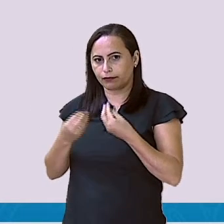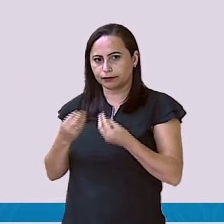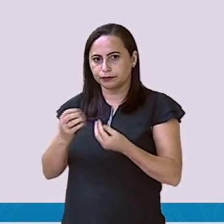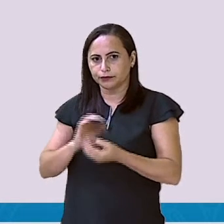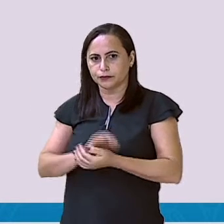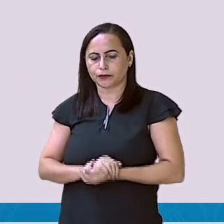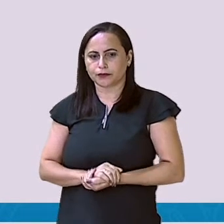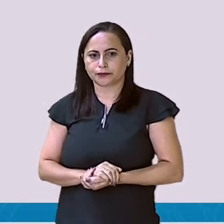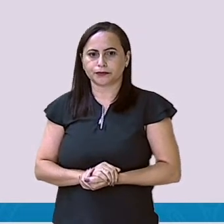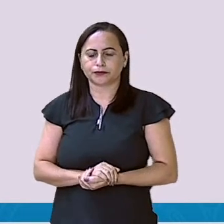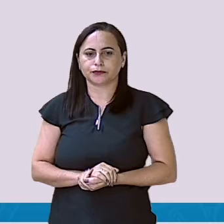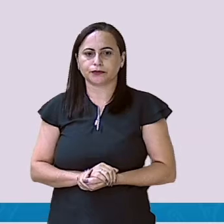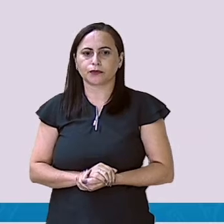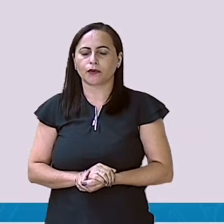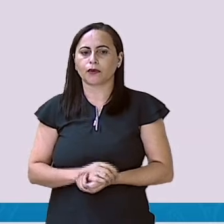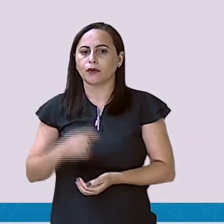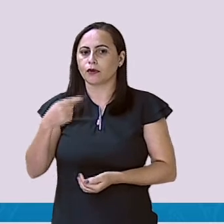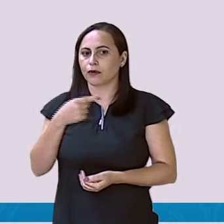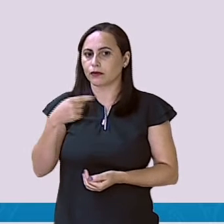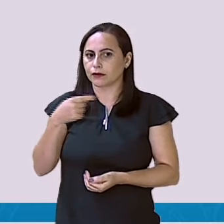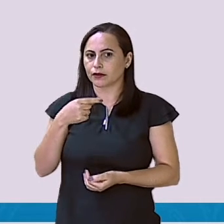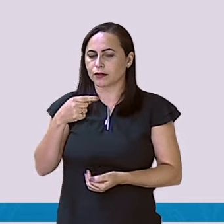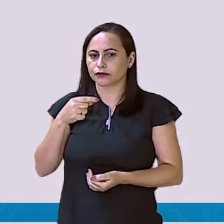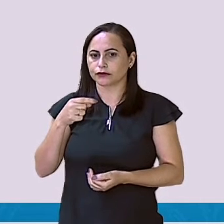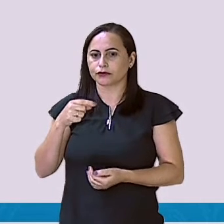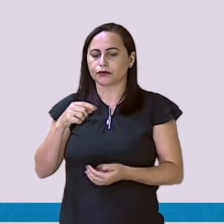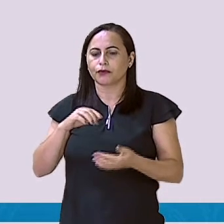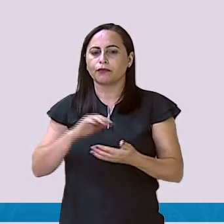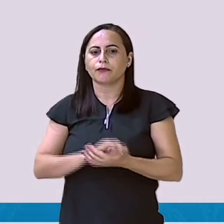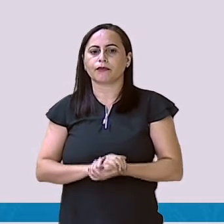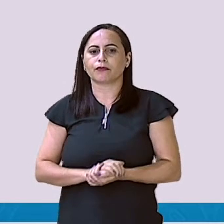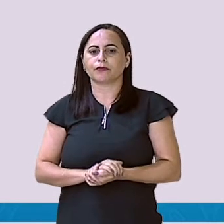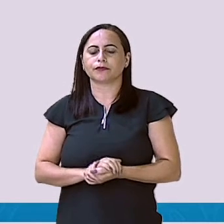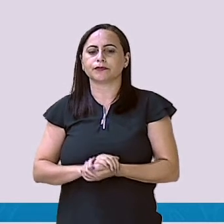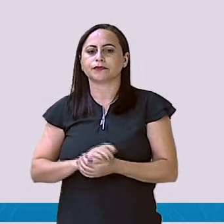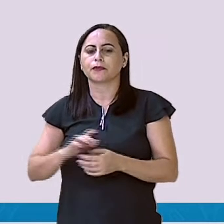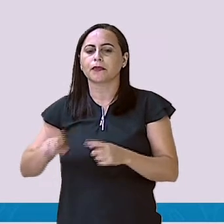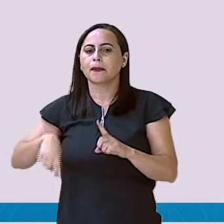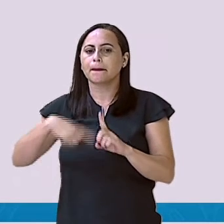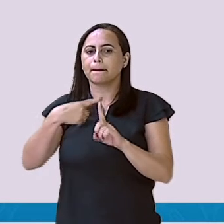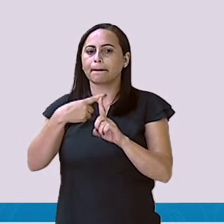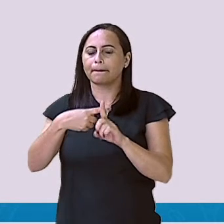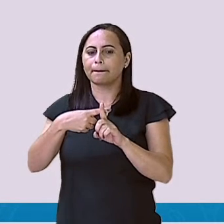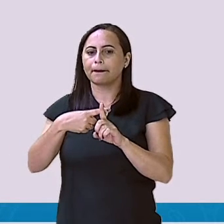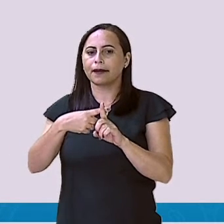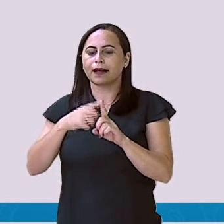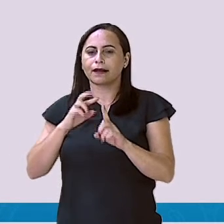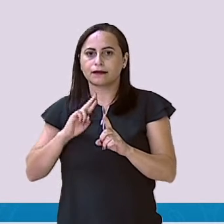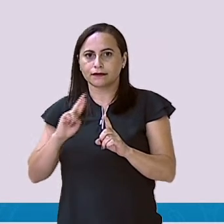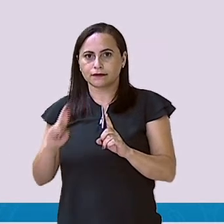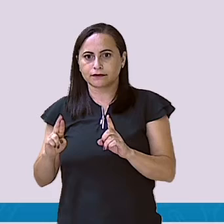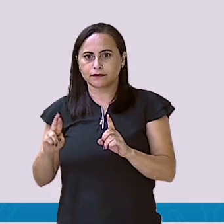tirado, tá? Mais o meu resto ou a minha diferença.